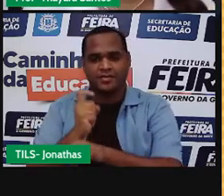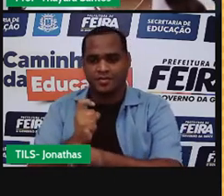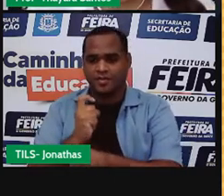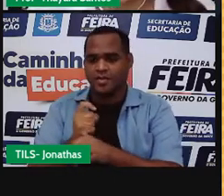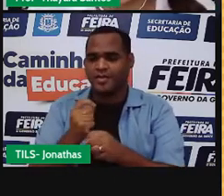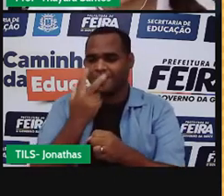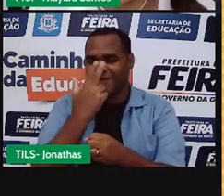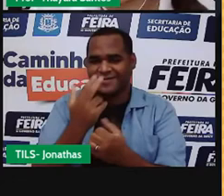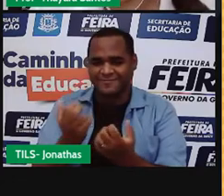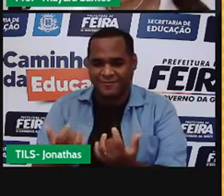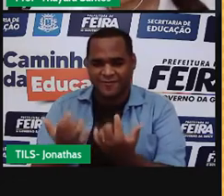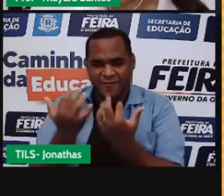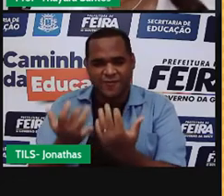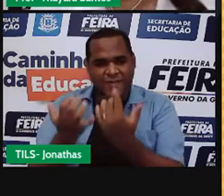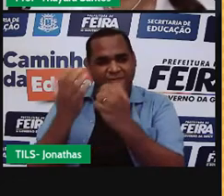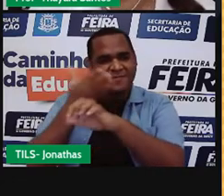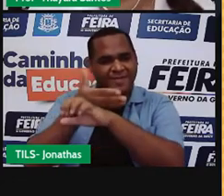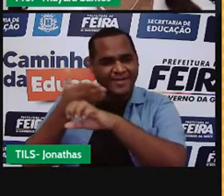aquela fumaça que a gente vê.